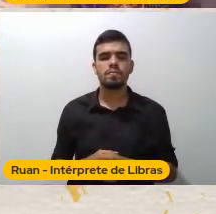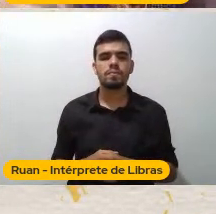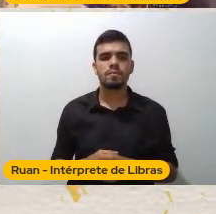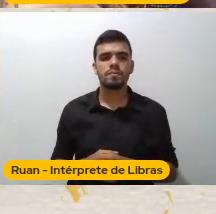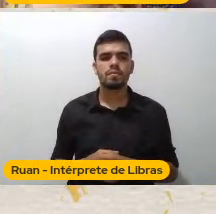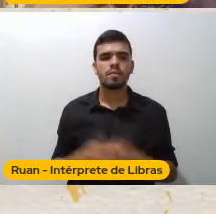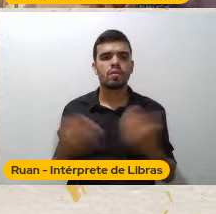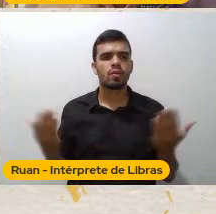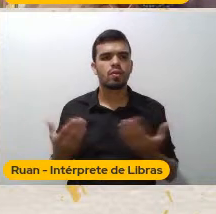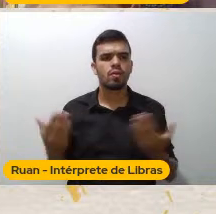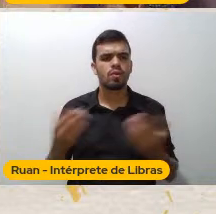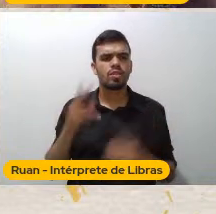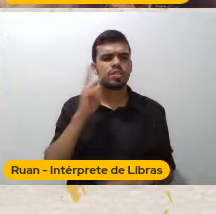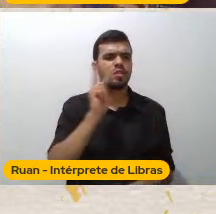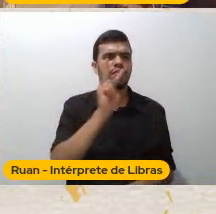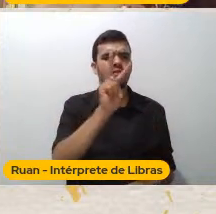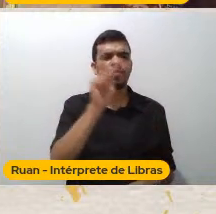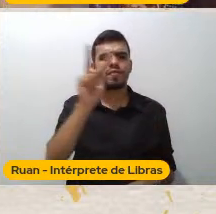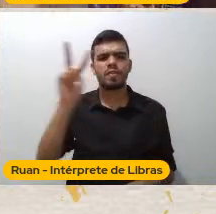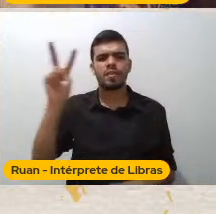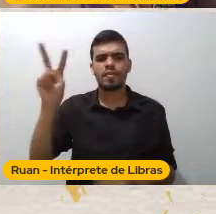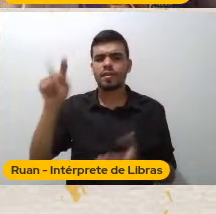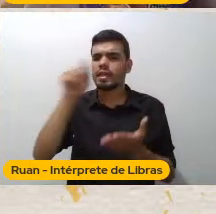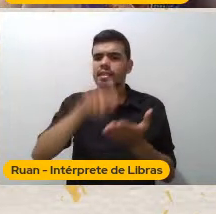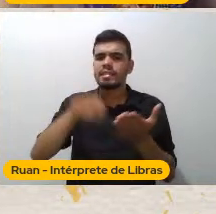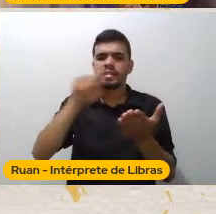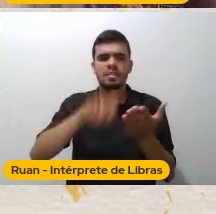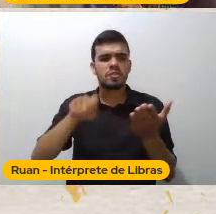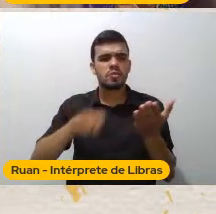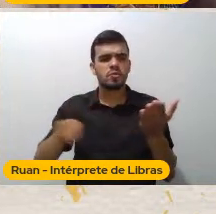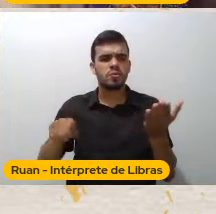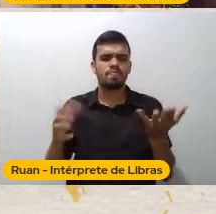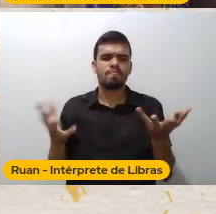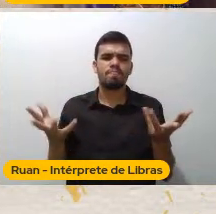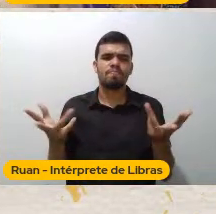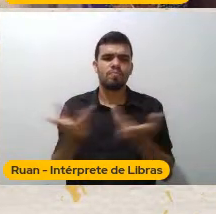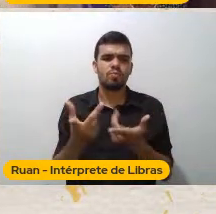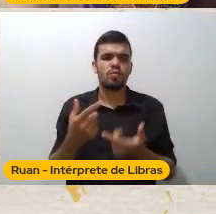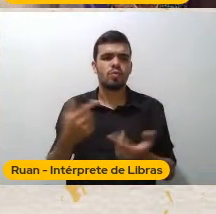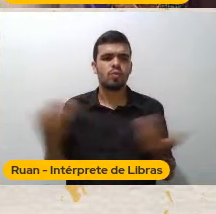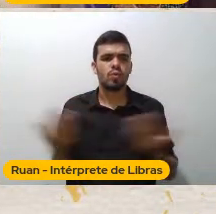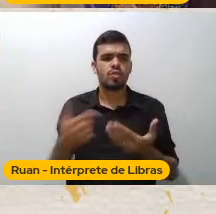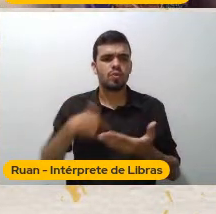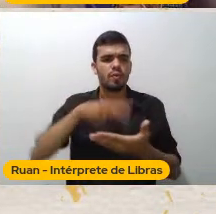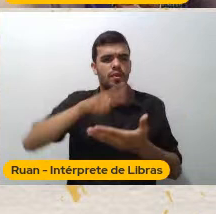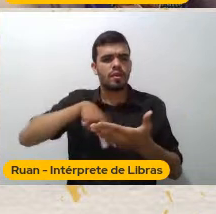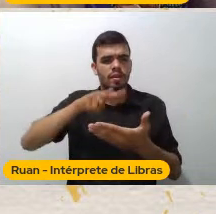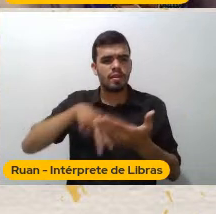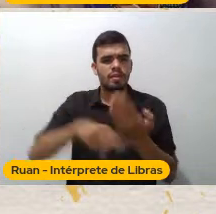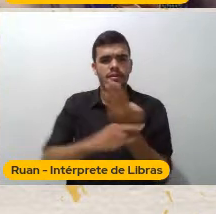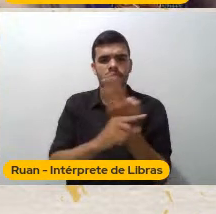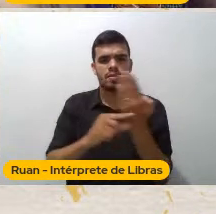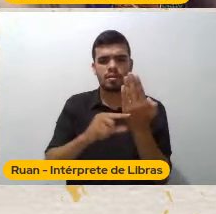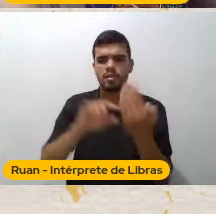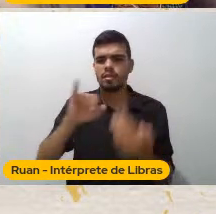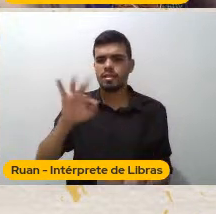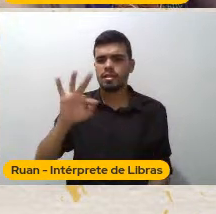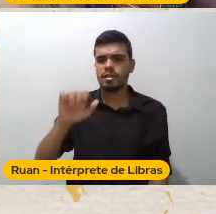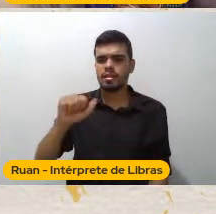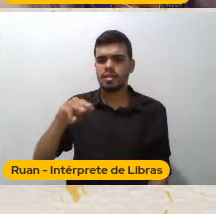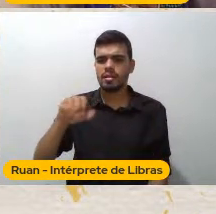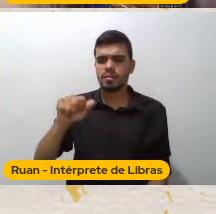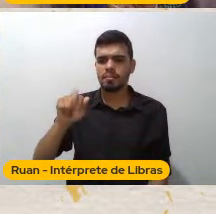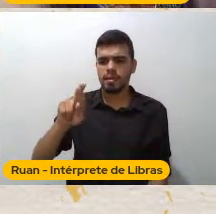Escritores Incríveis Hoje eu estava lendo Que o Itamar Vieira Júnior Vai bater Quase um milhão De vendas Do